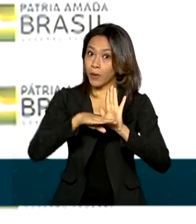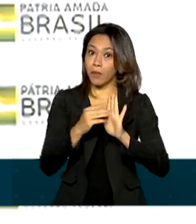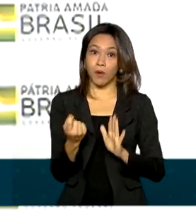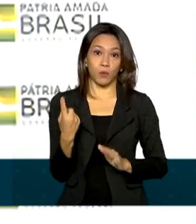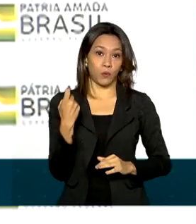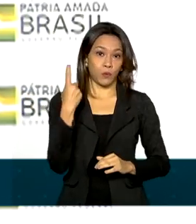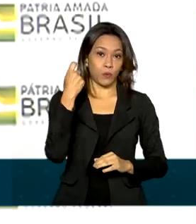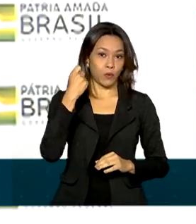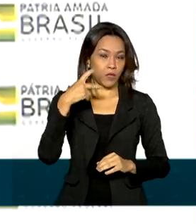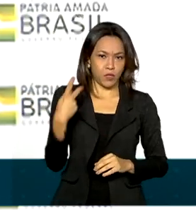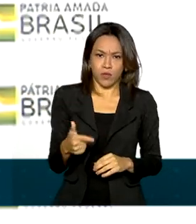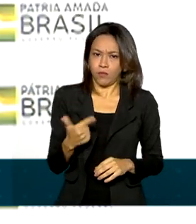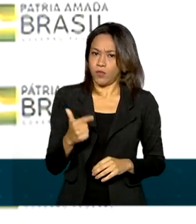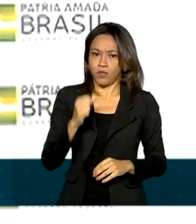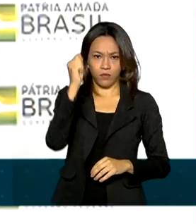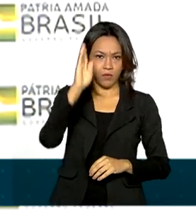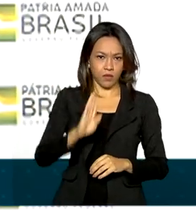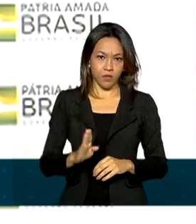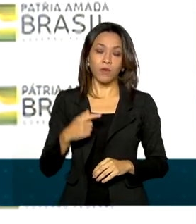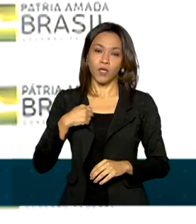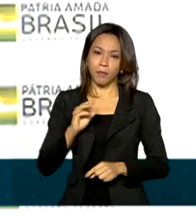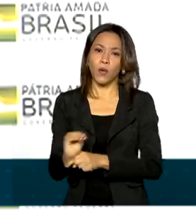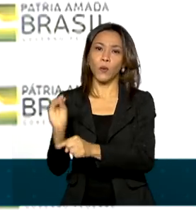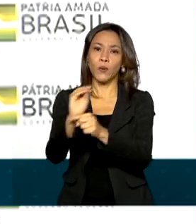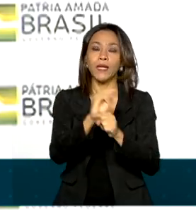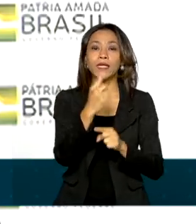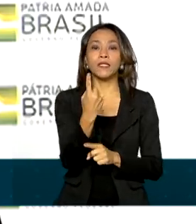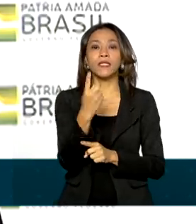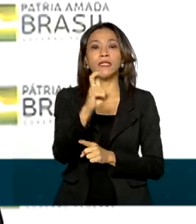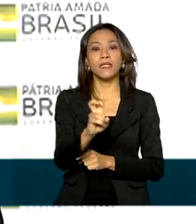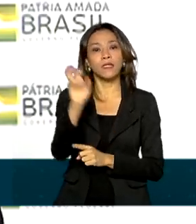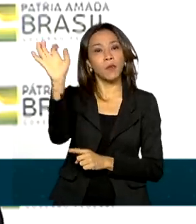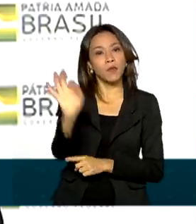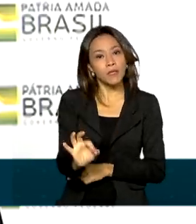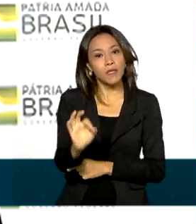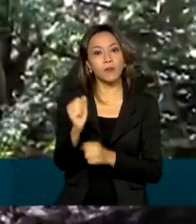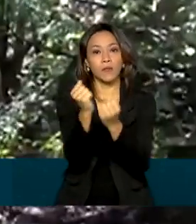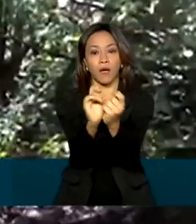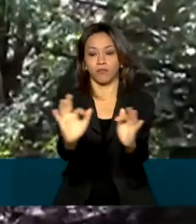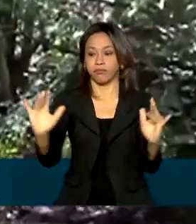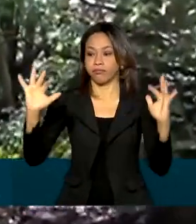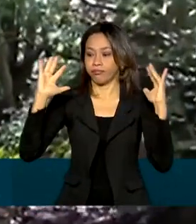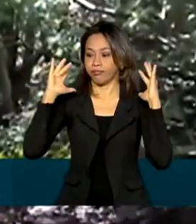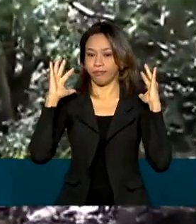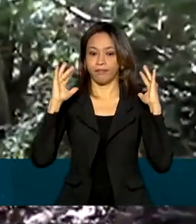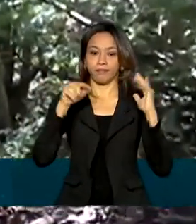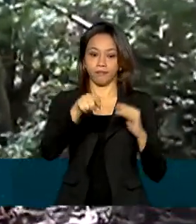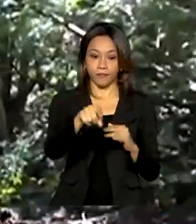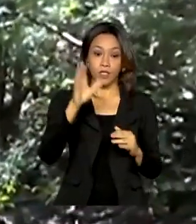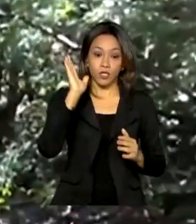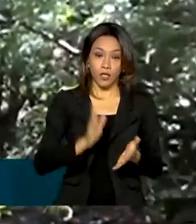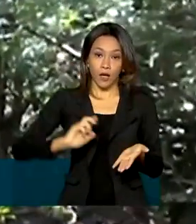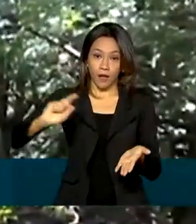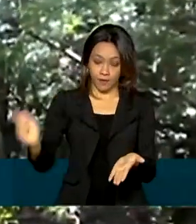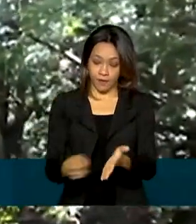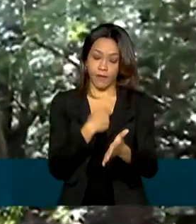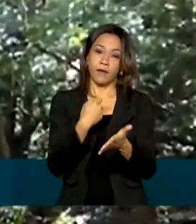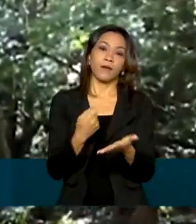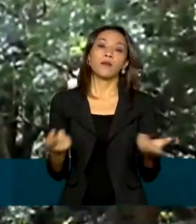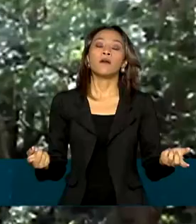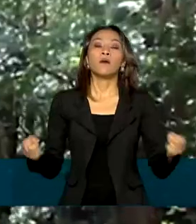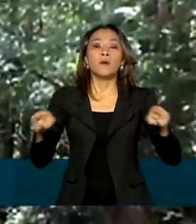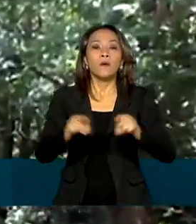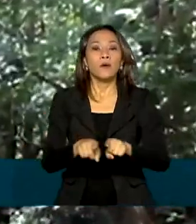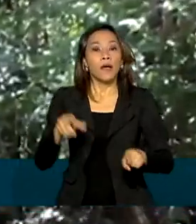não tínhamos aqui no Brasil, e que ajuda realmente a cuidar de 15% do território do bioma amazônico. Com um acordo firmado com o Ministério do Meio